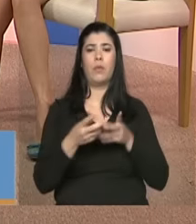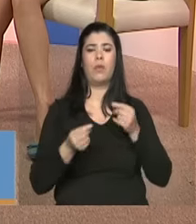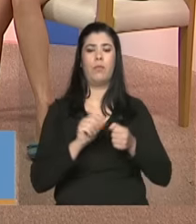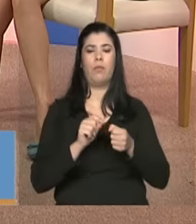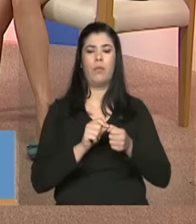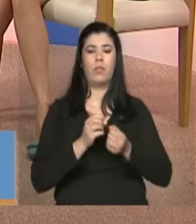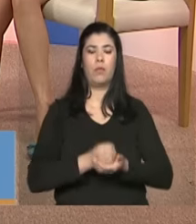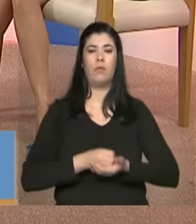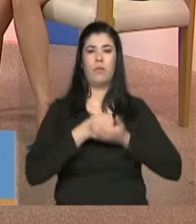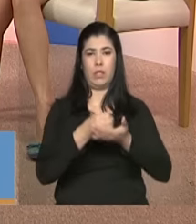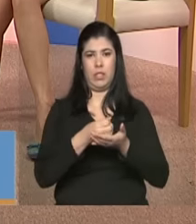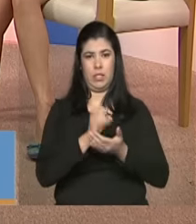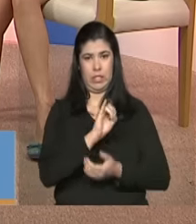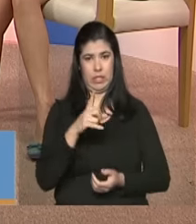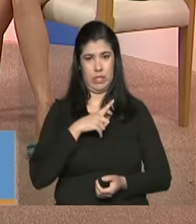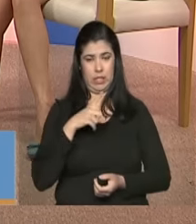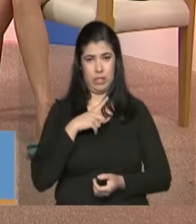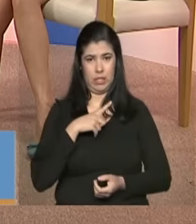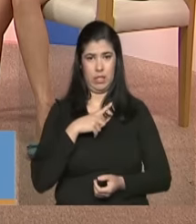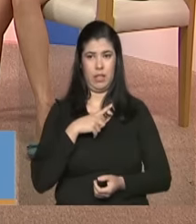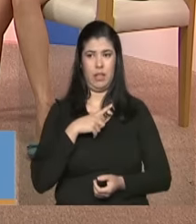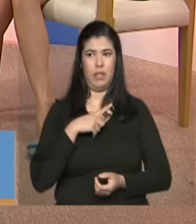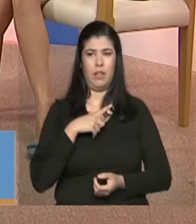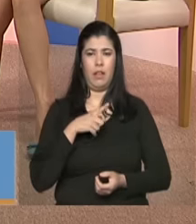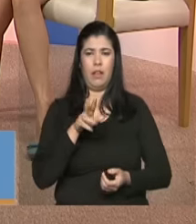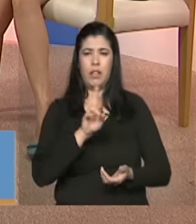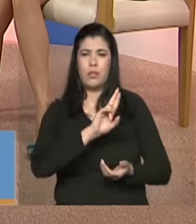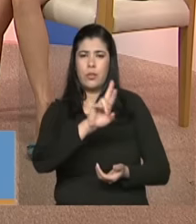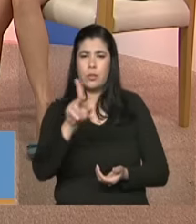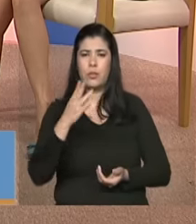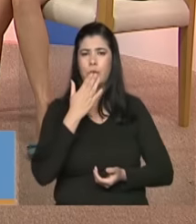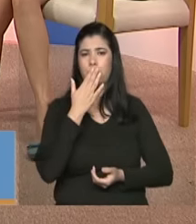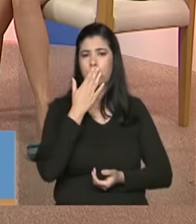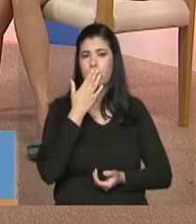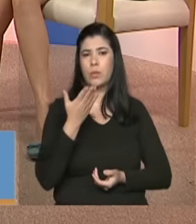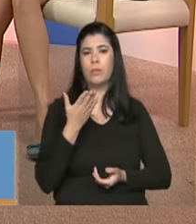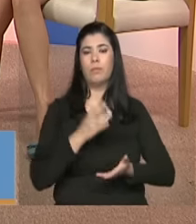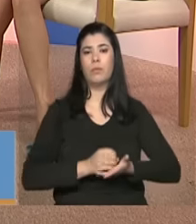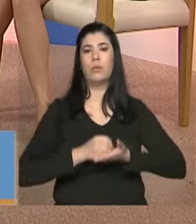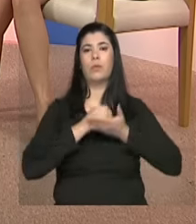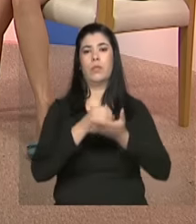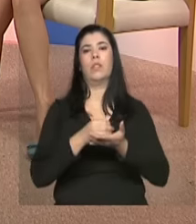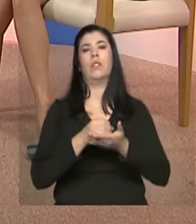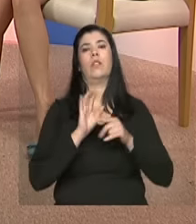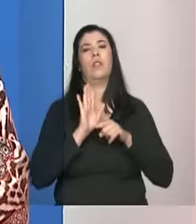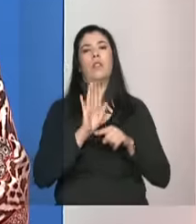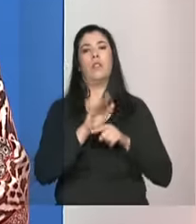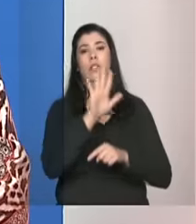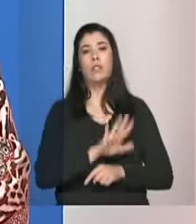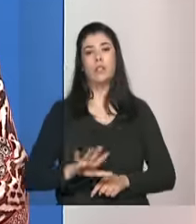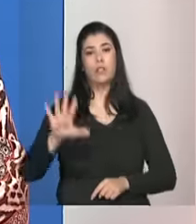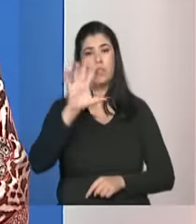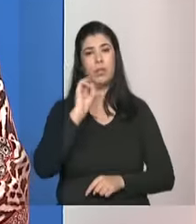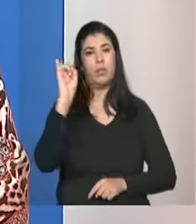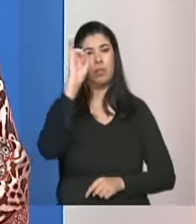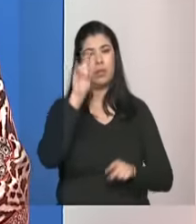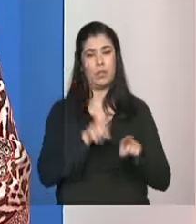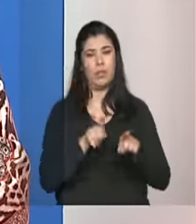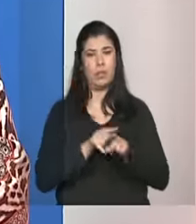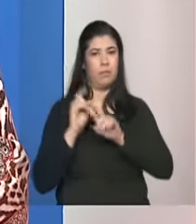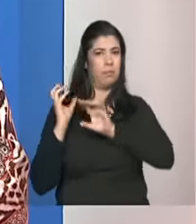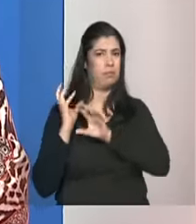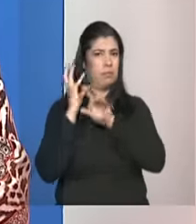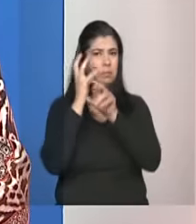dos serviços para a população em situação de rua e dos serviços da assistência como um todo acho que é importante resgatar a ideia de